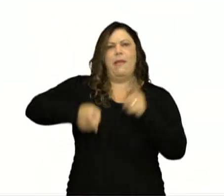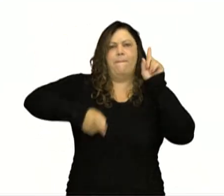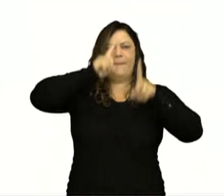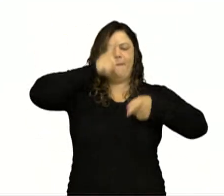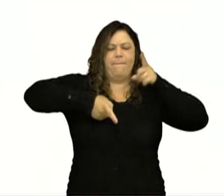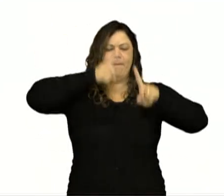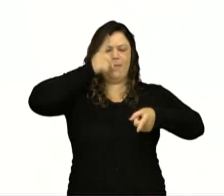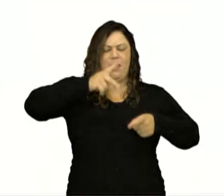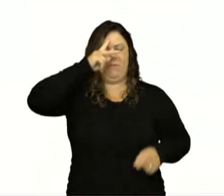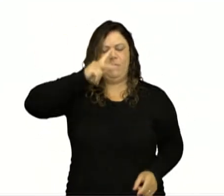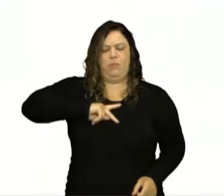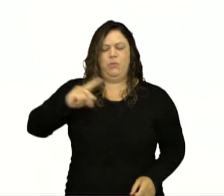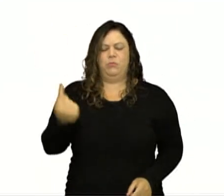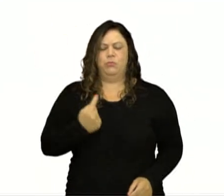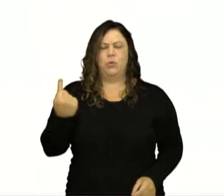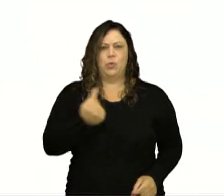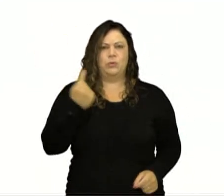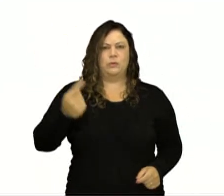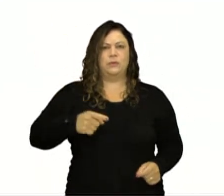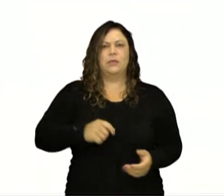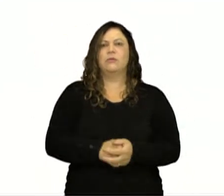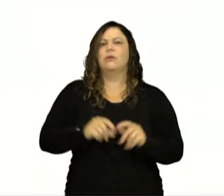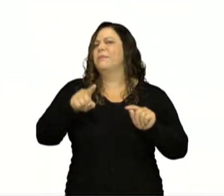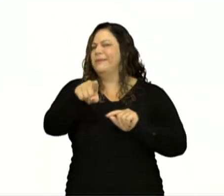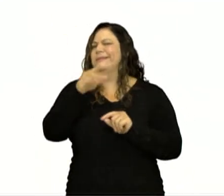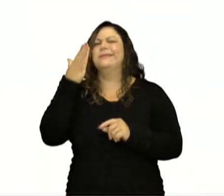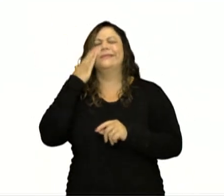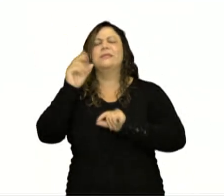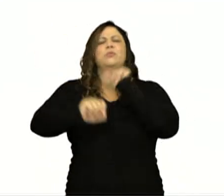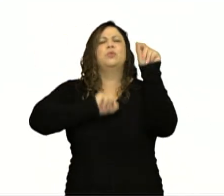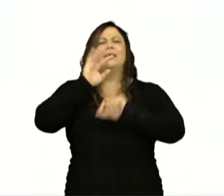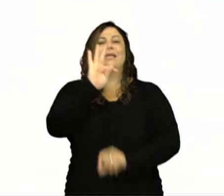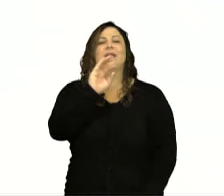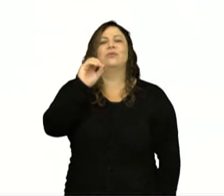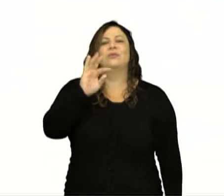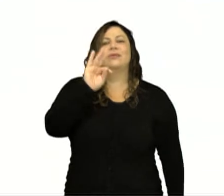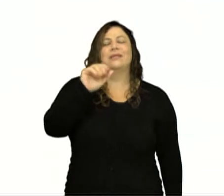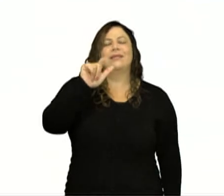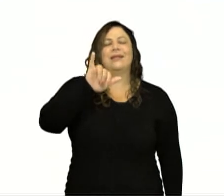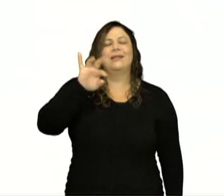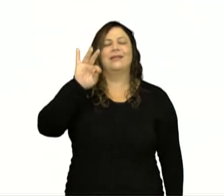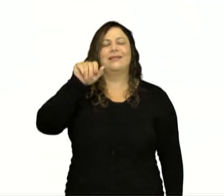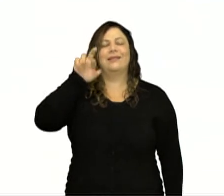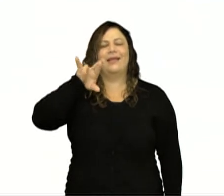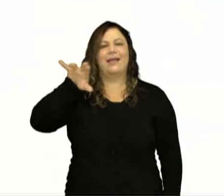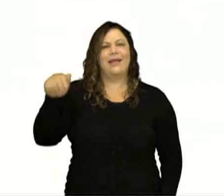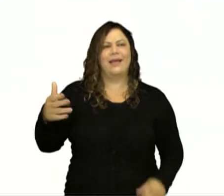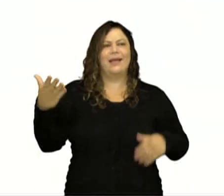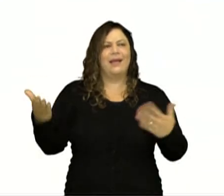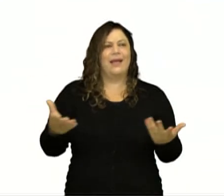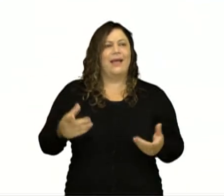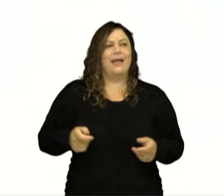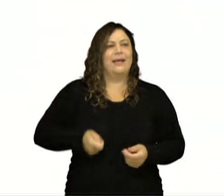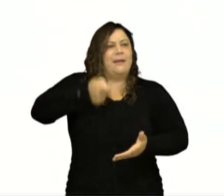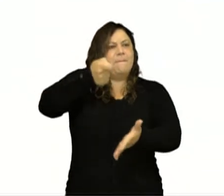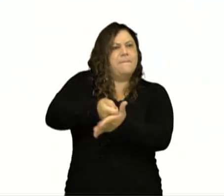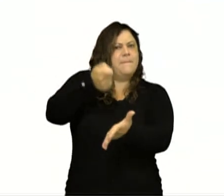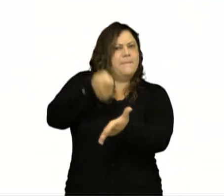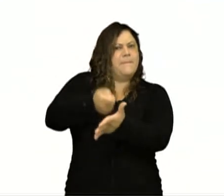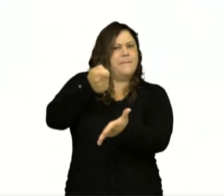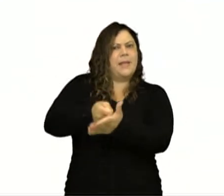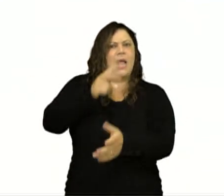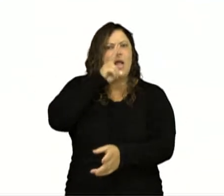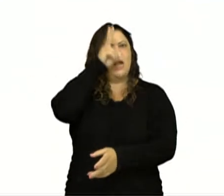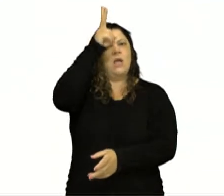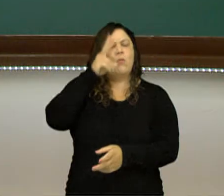outras. Mas você sabe o é uma ditadura totalitária? É algo ainda mais pesado. E aqui nós temos